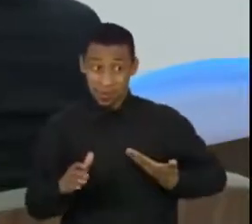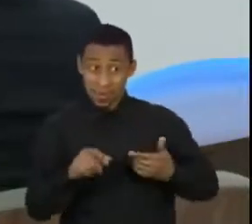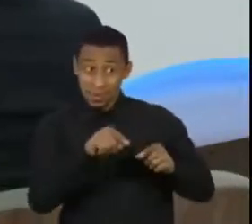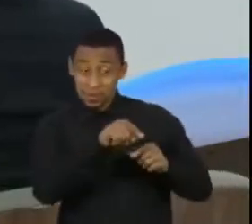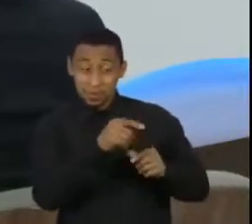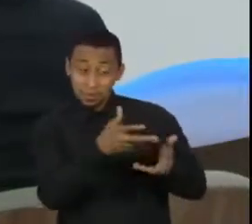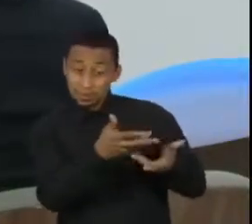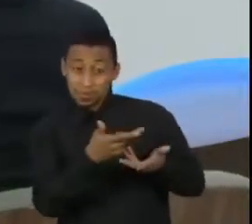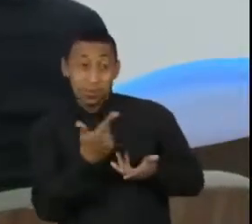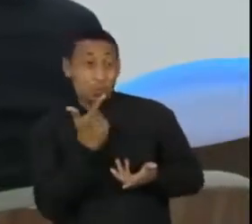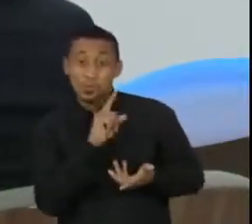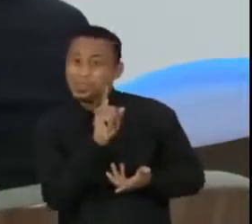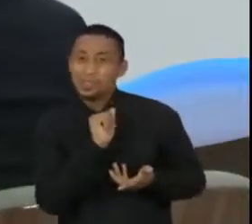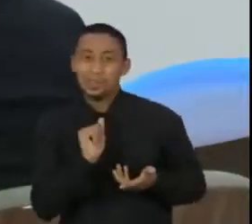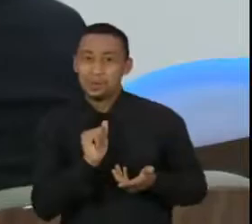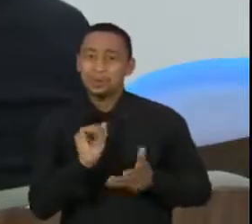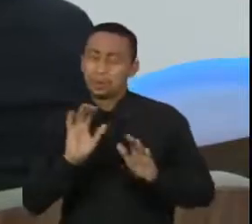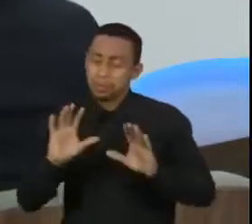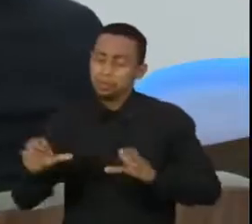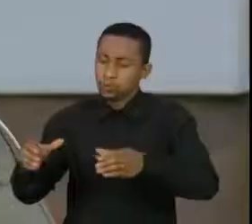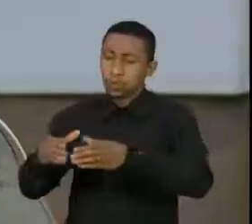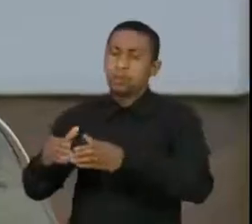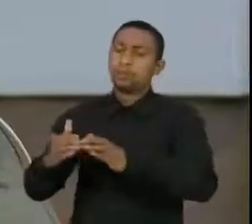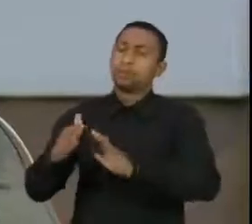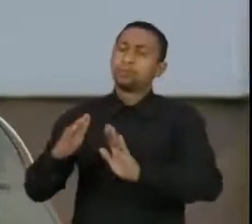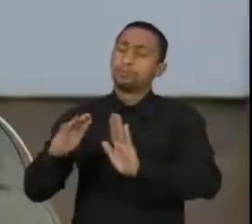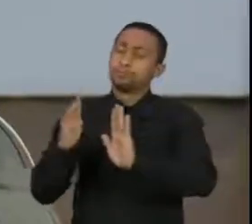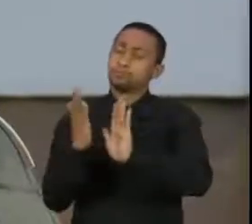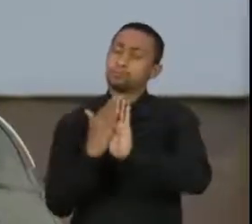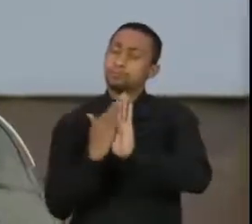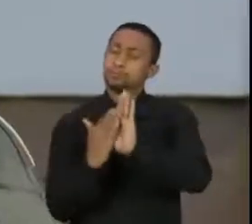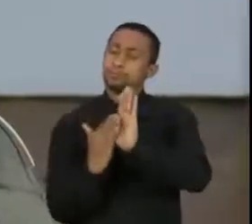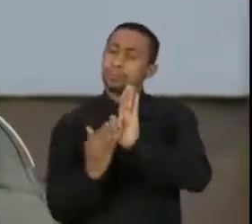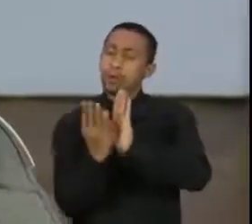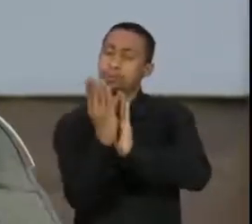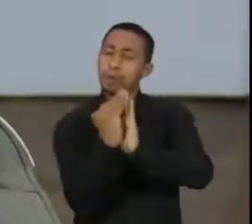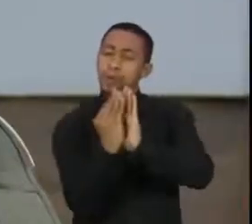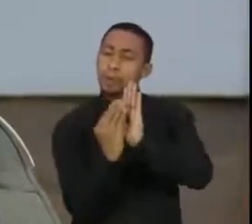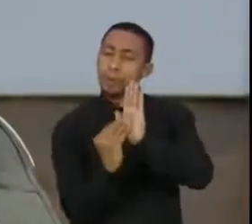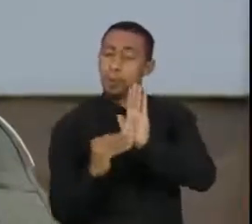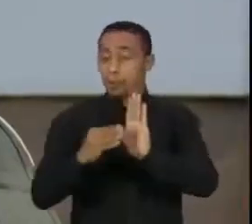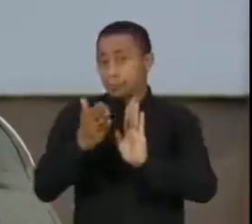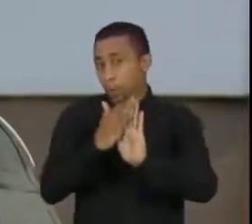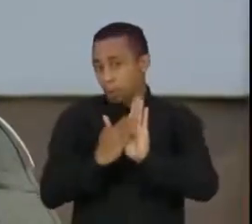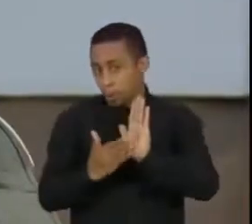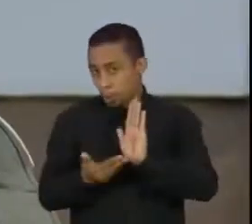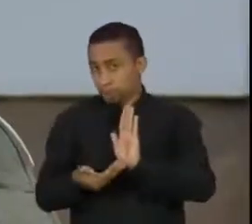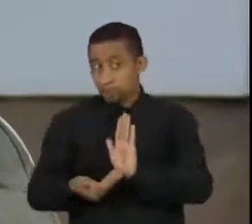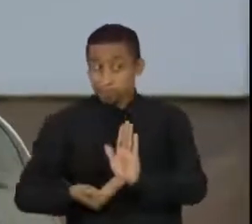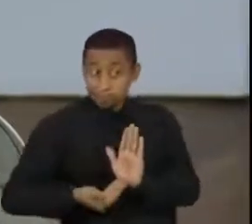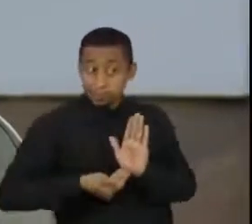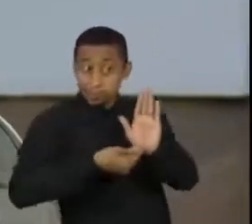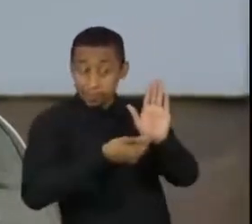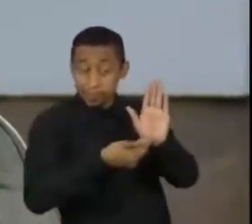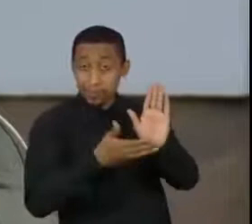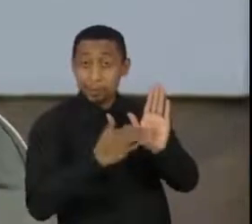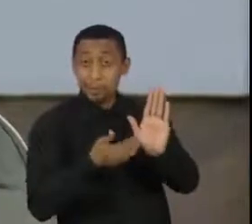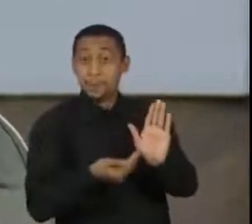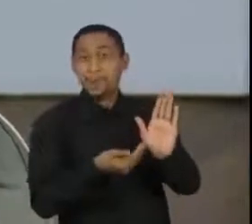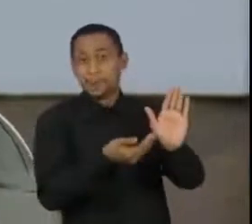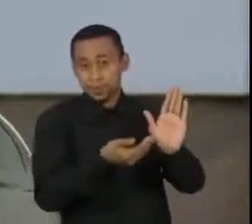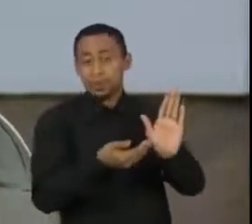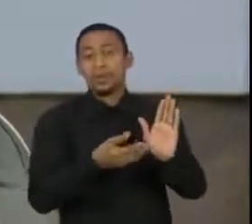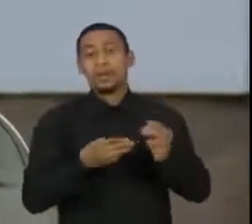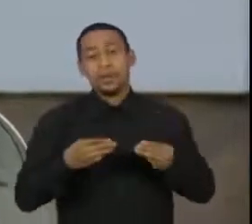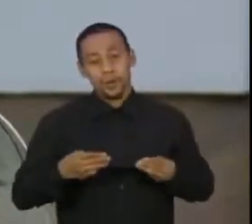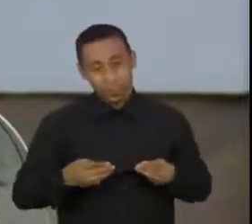juntando para fazer uma lista de propostas com uma pauta que foi apresentada tanto ao